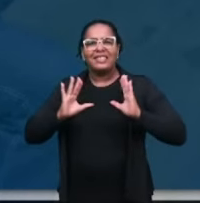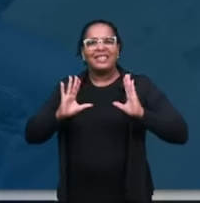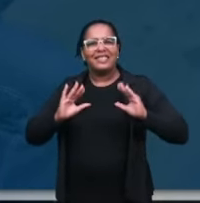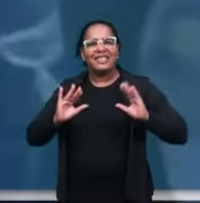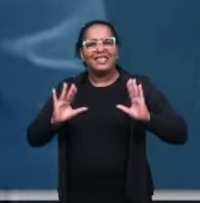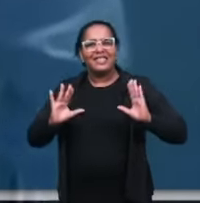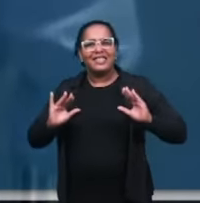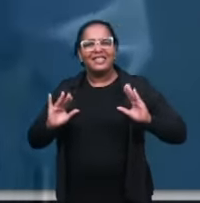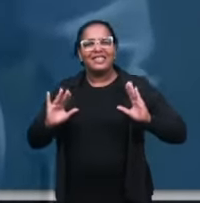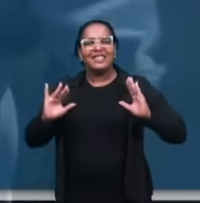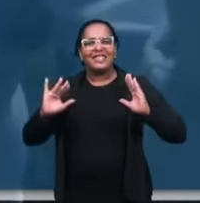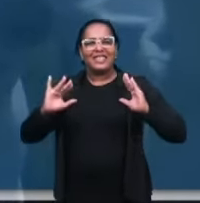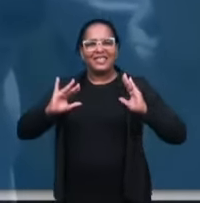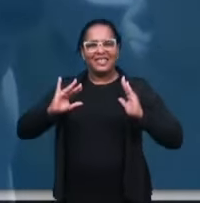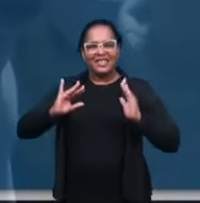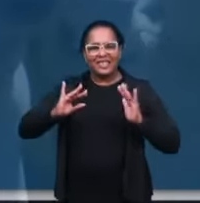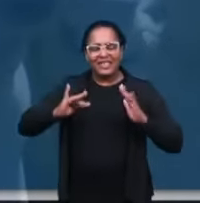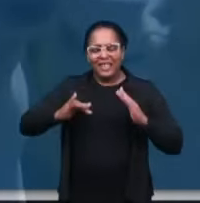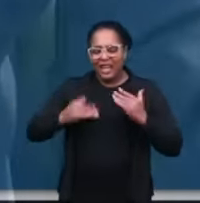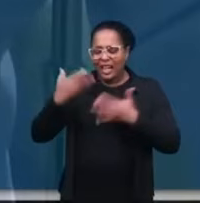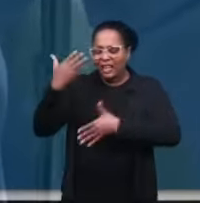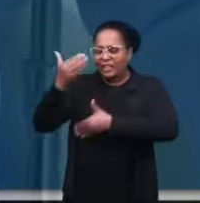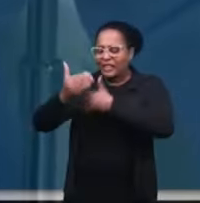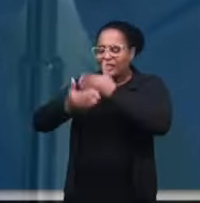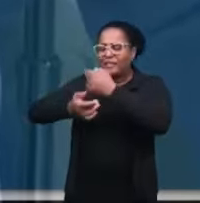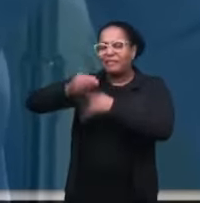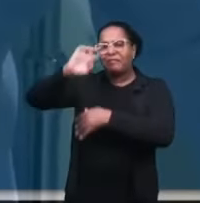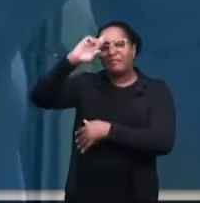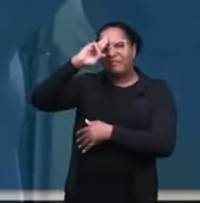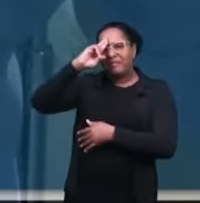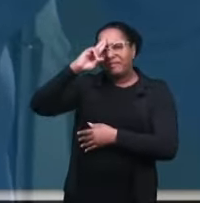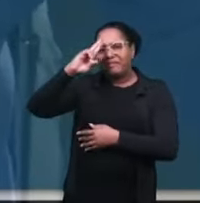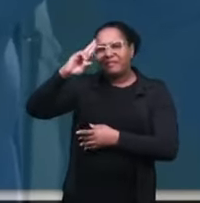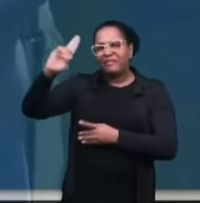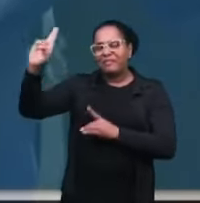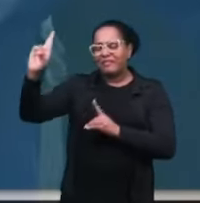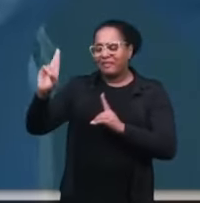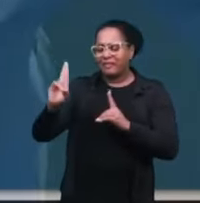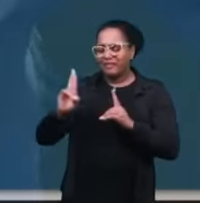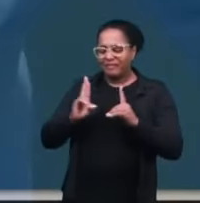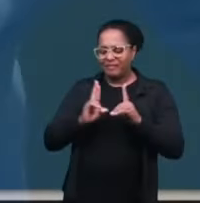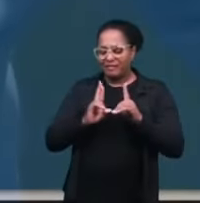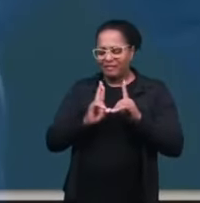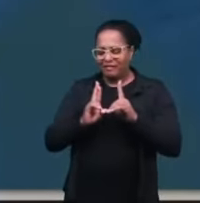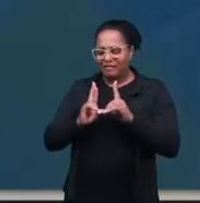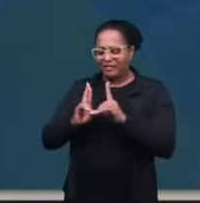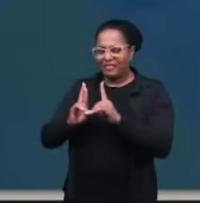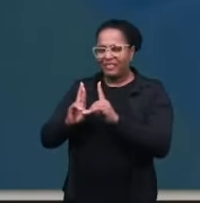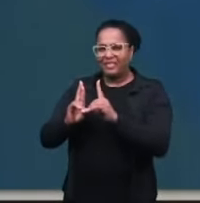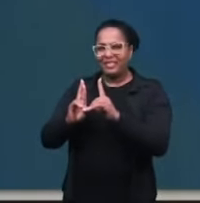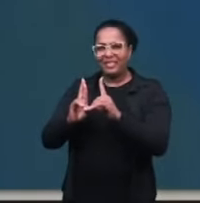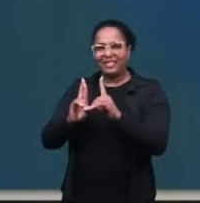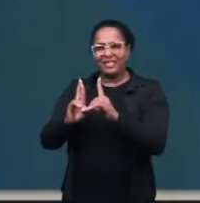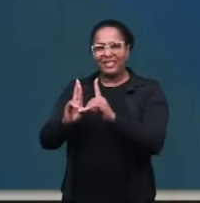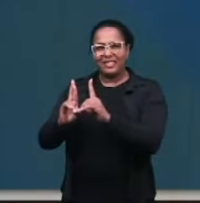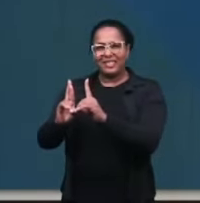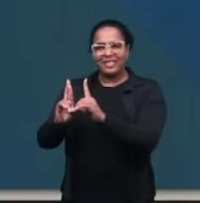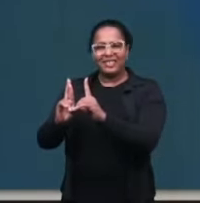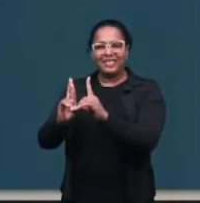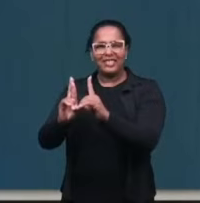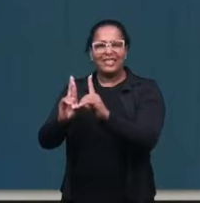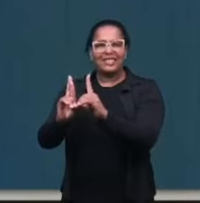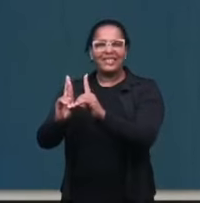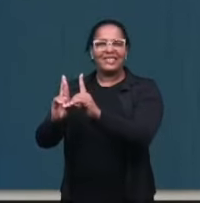verdes pastos Comigo vem ficar Em Ti